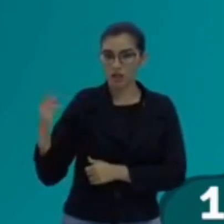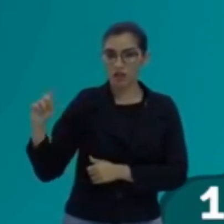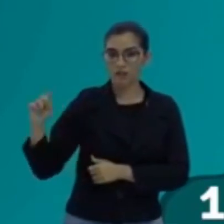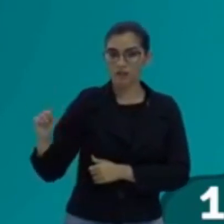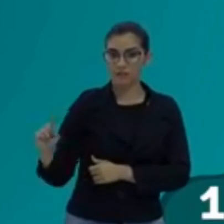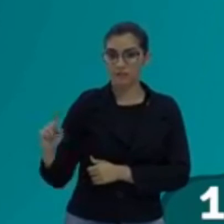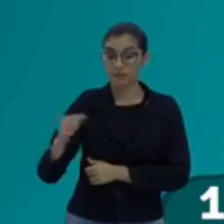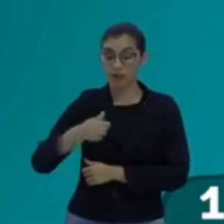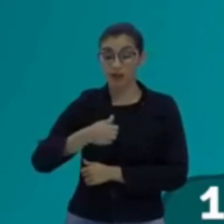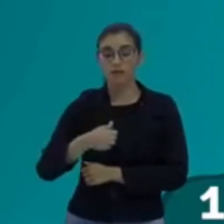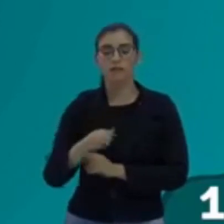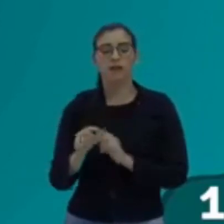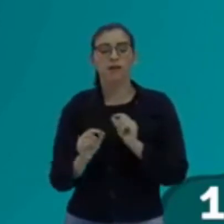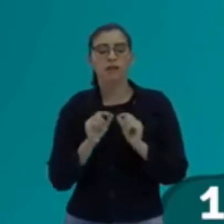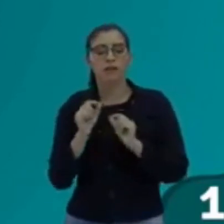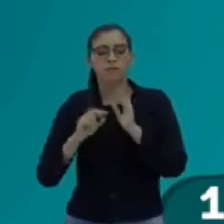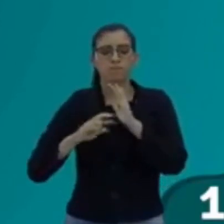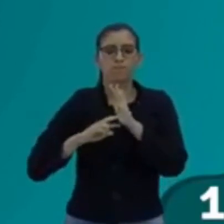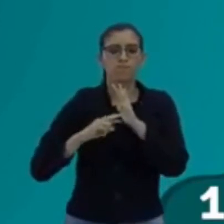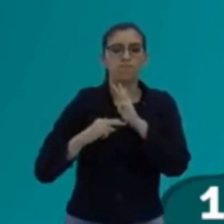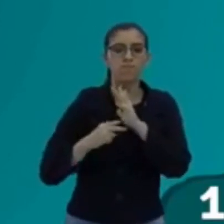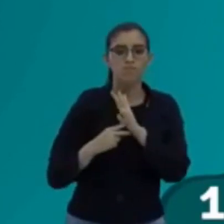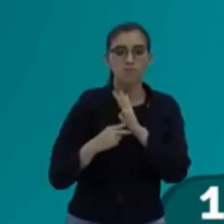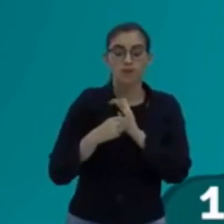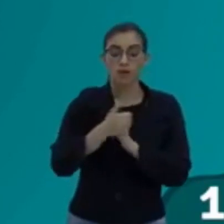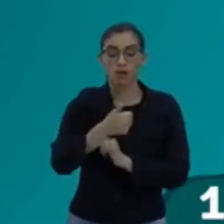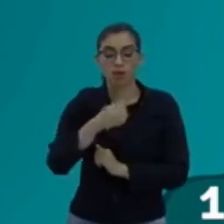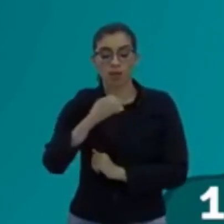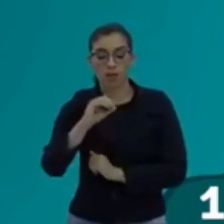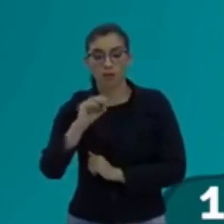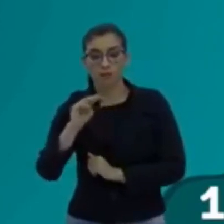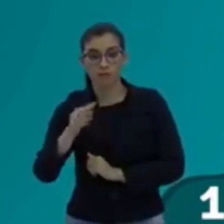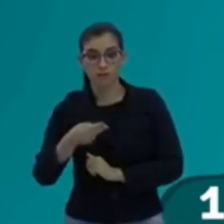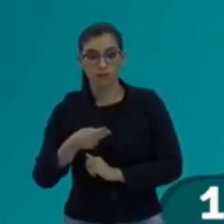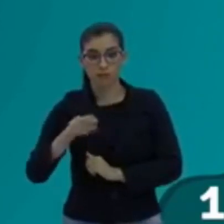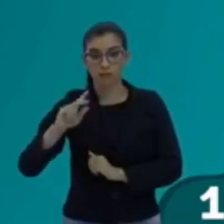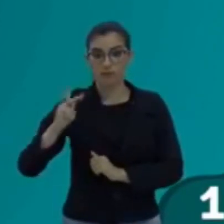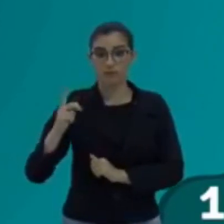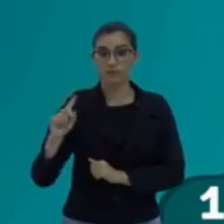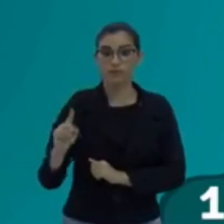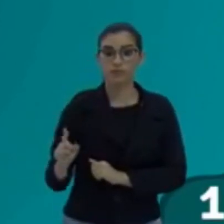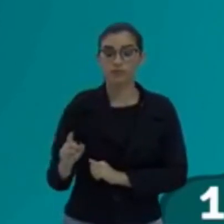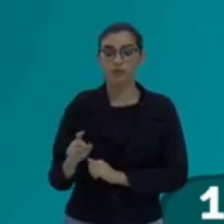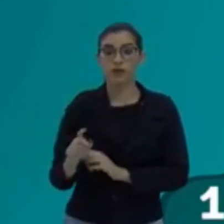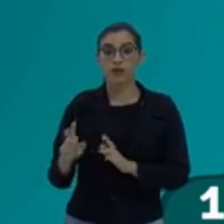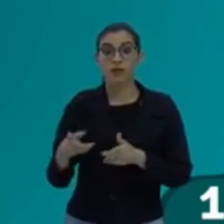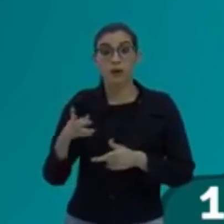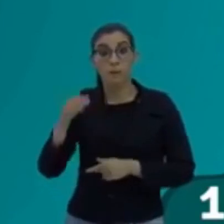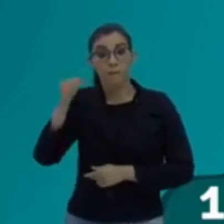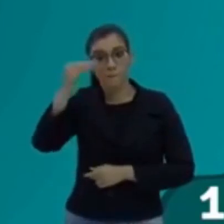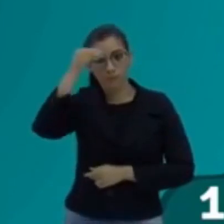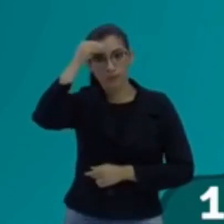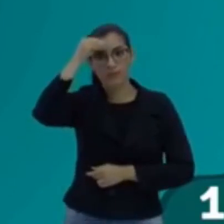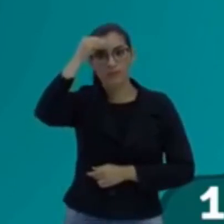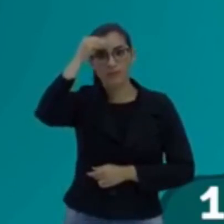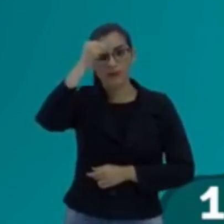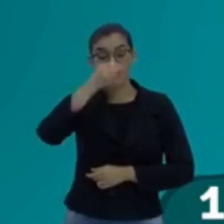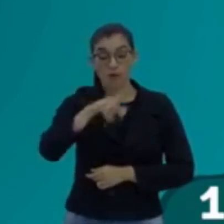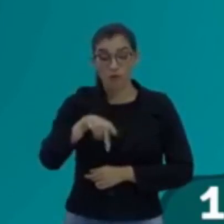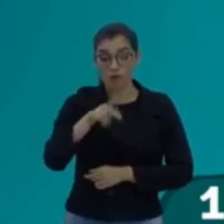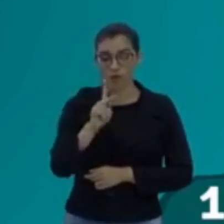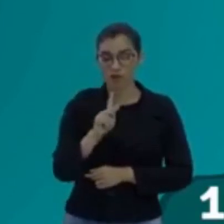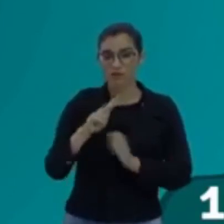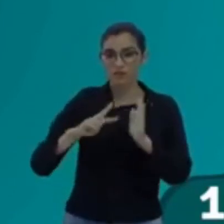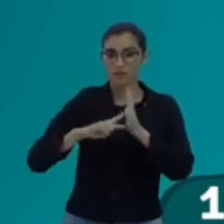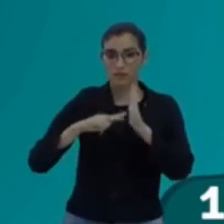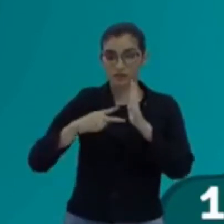dez mil Hertz. Tá bom? Então, grava. O K vale mil. Então, é dez